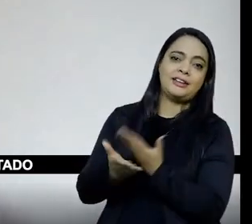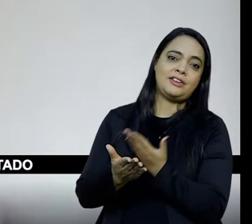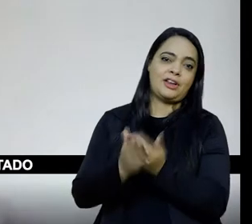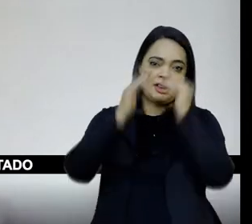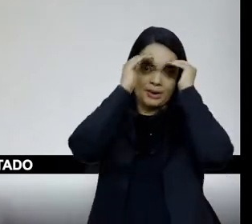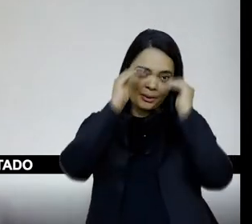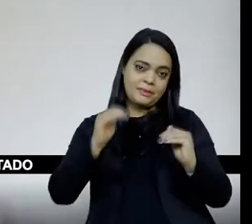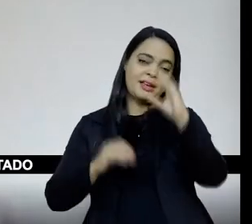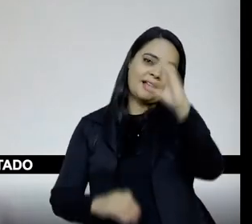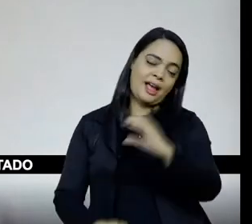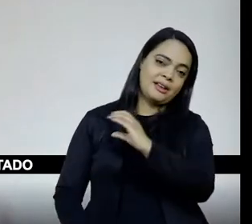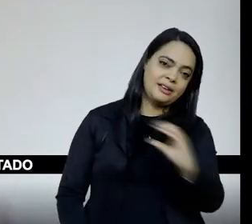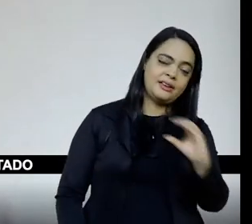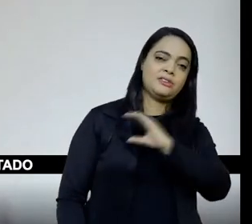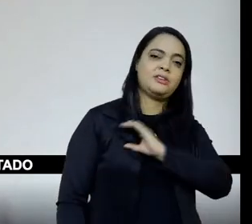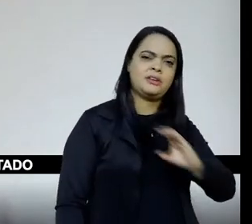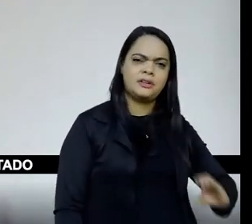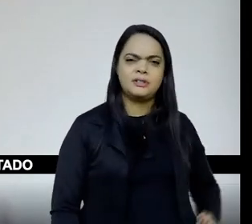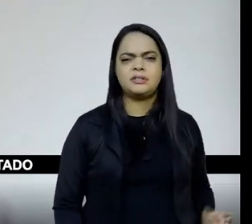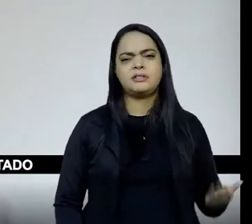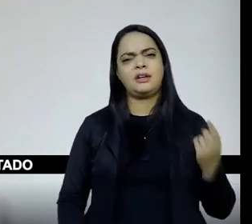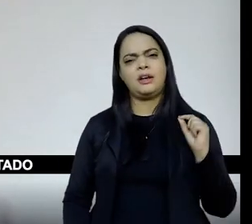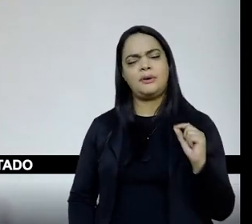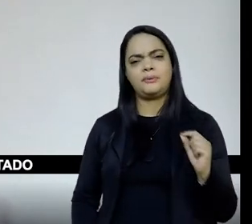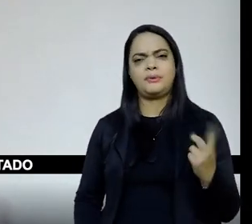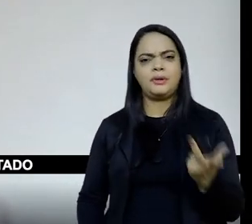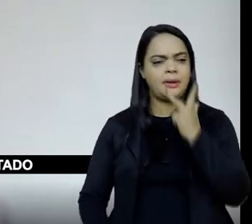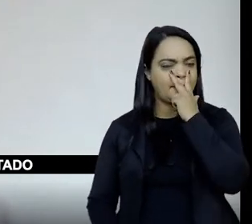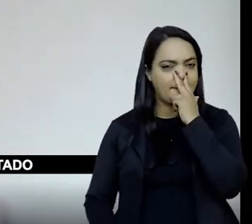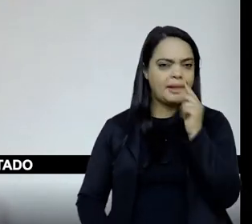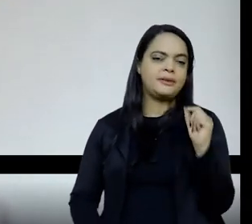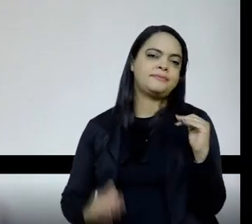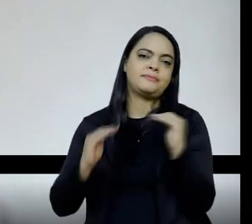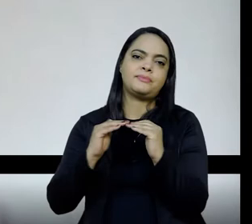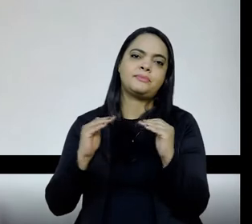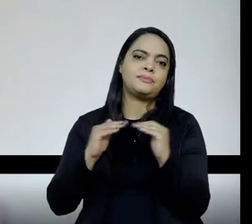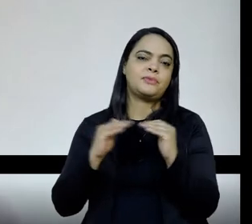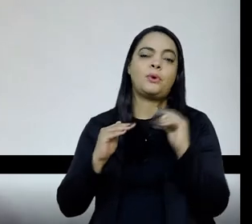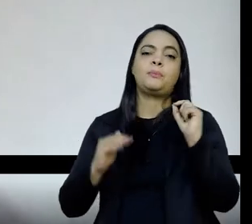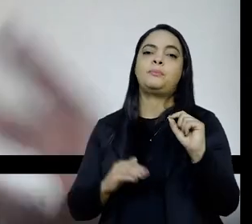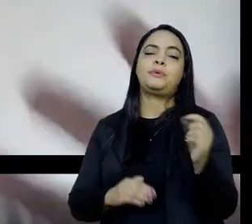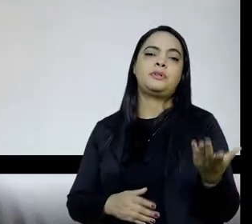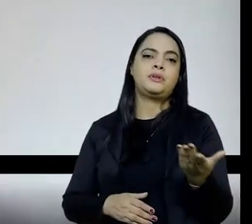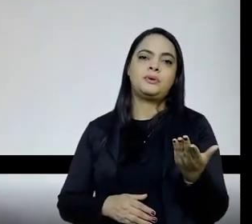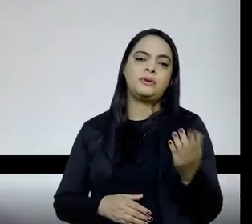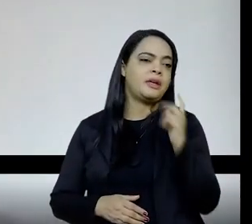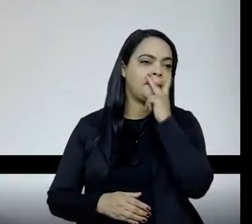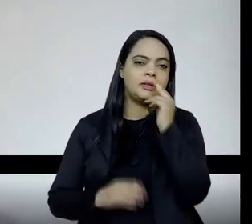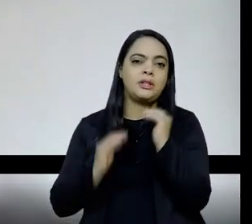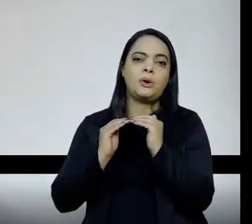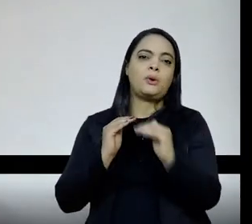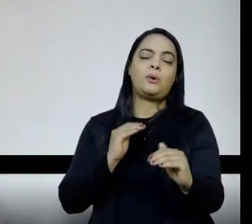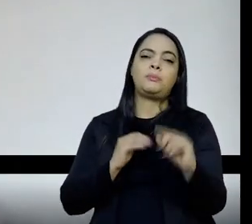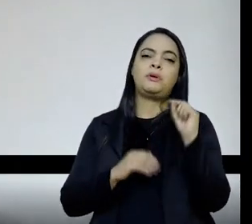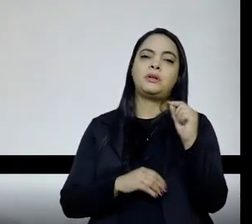que colide continuamente com essas coisas, com as nossas perspectivas civis, de Estado laico, etc. Como fazer isso?